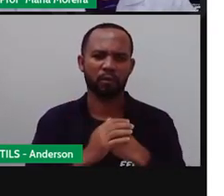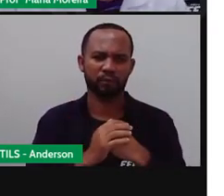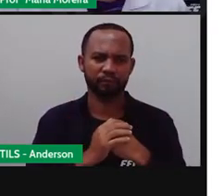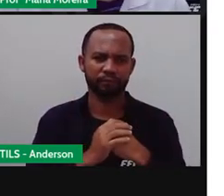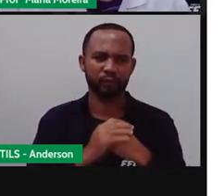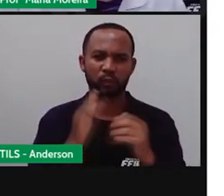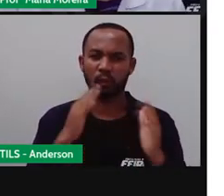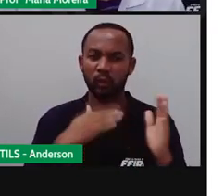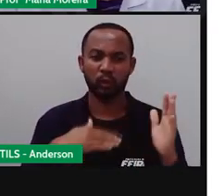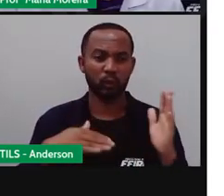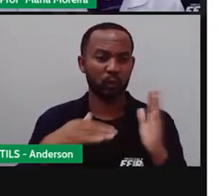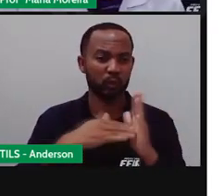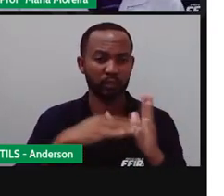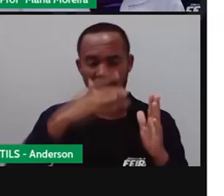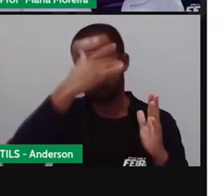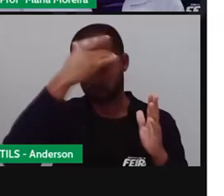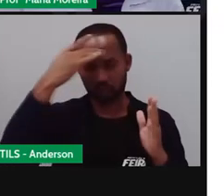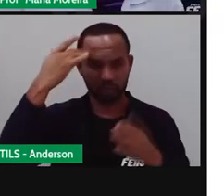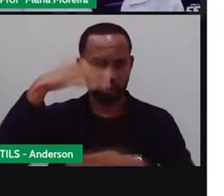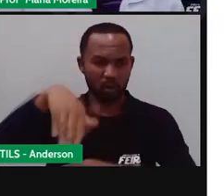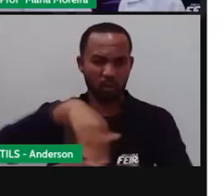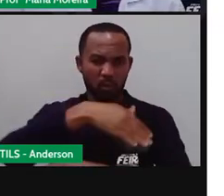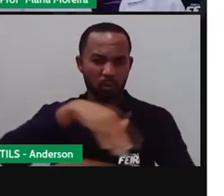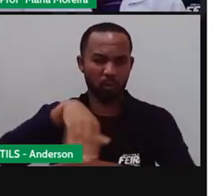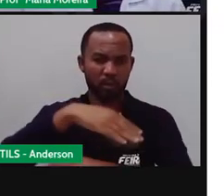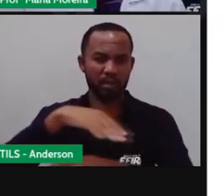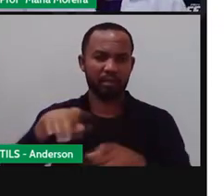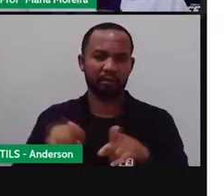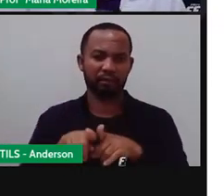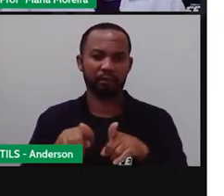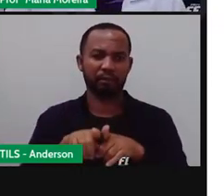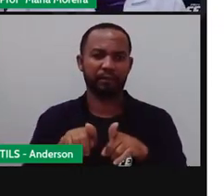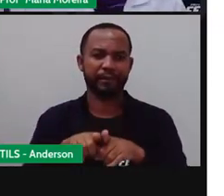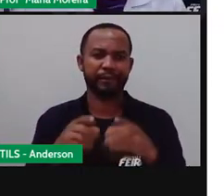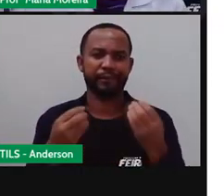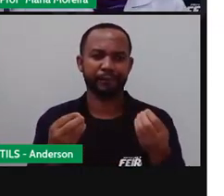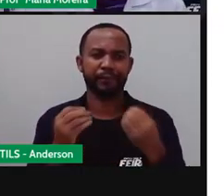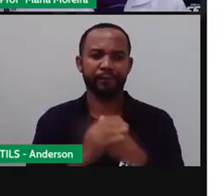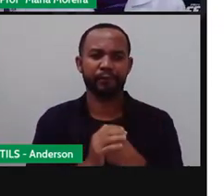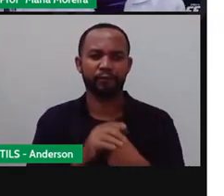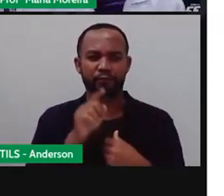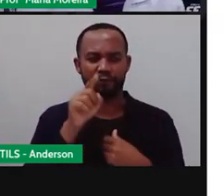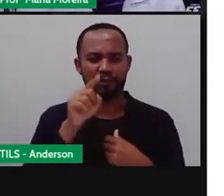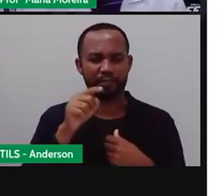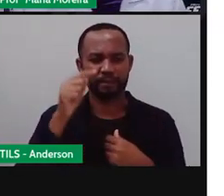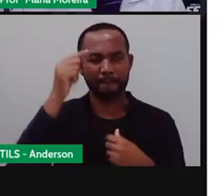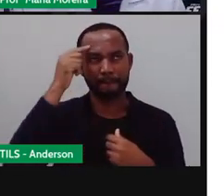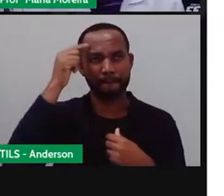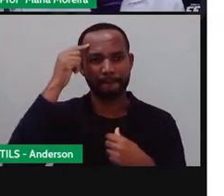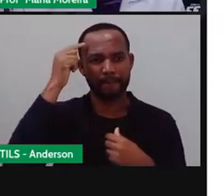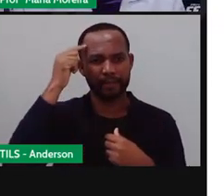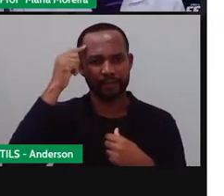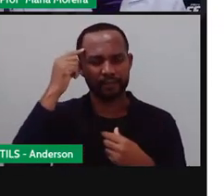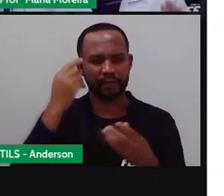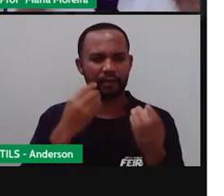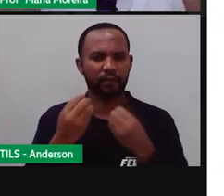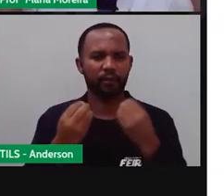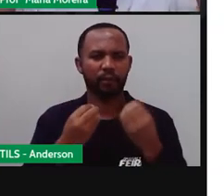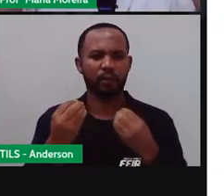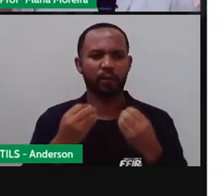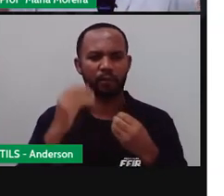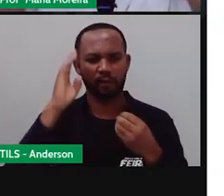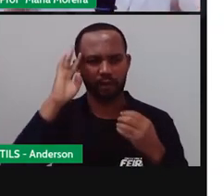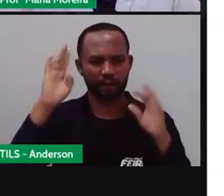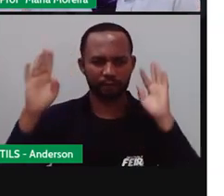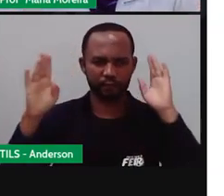todos os que moram na minha rua, inclusive a mim? E aí? Já pararam para pensar nisso? Porque isso é uma reflexão que a Pró tá trazendo aqui, ó.